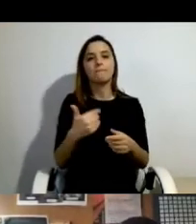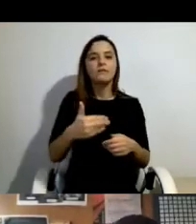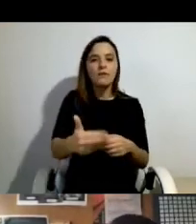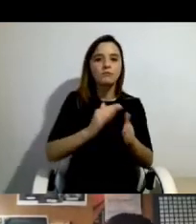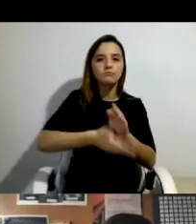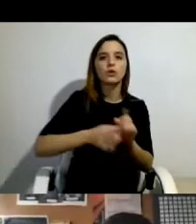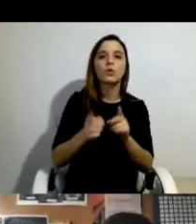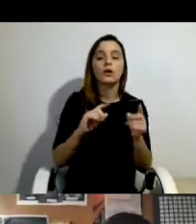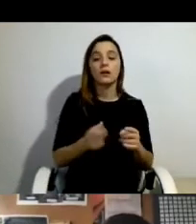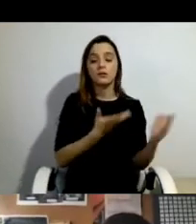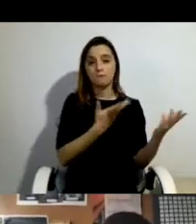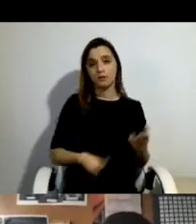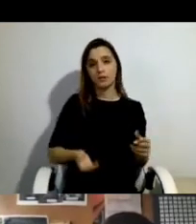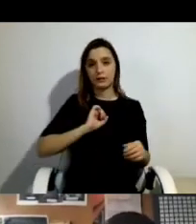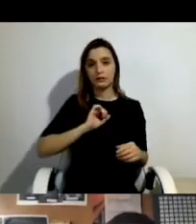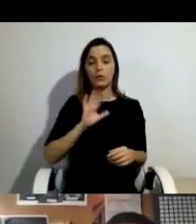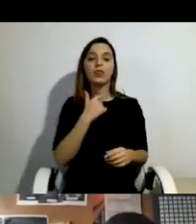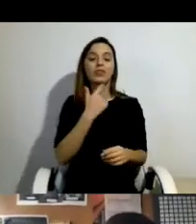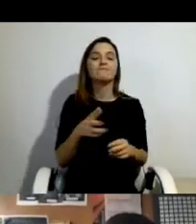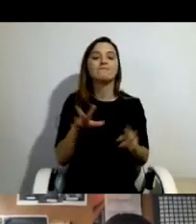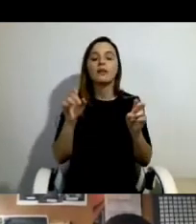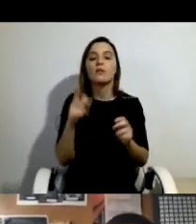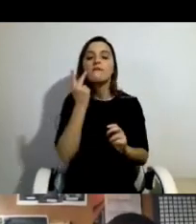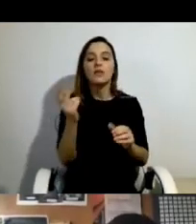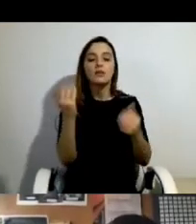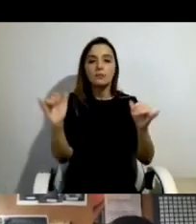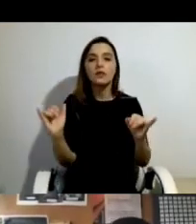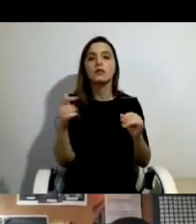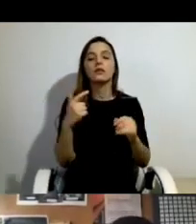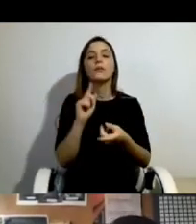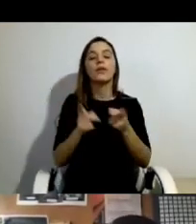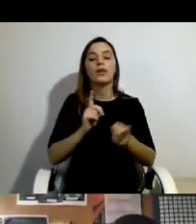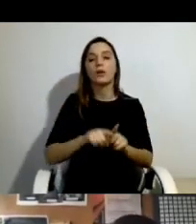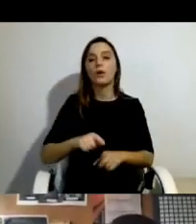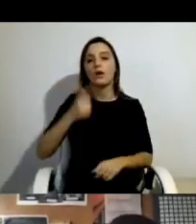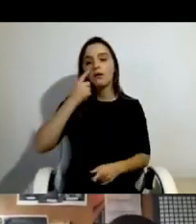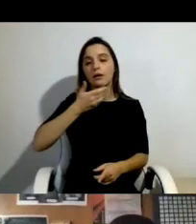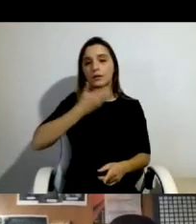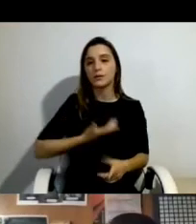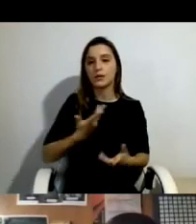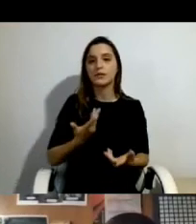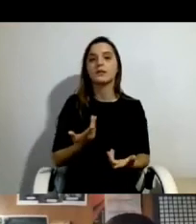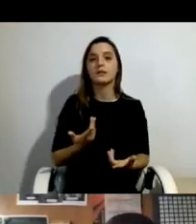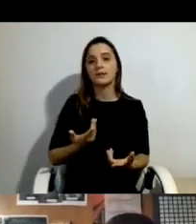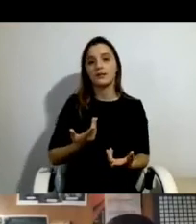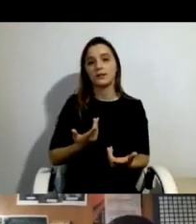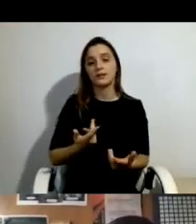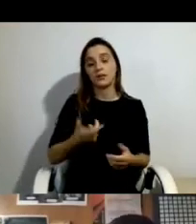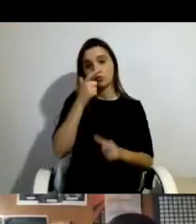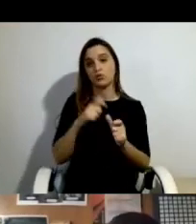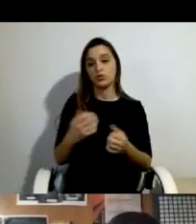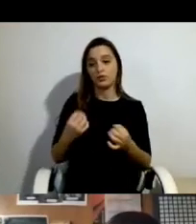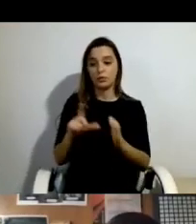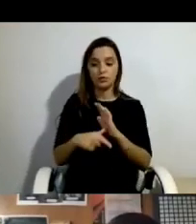facto, quando eu falo de vida independente, quando falamos de vida independente, refere-se à experiência que tem participado neste projeto